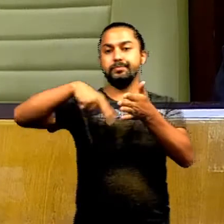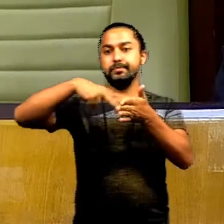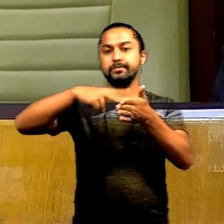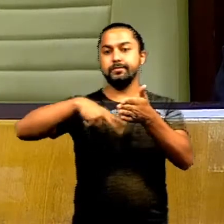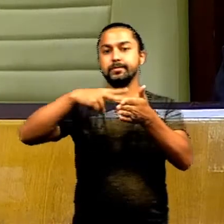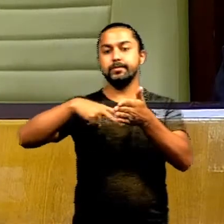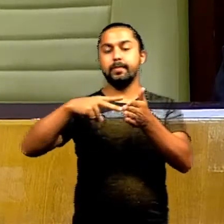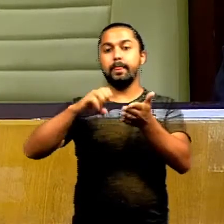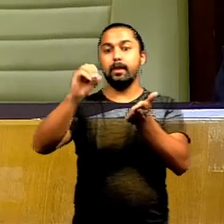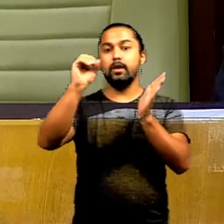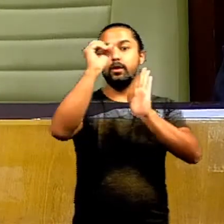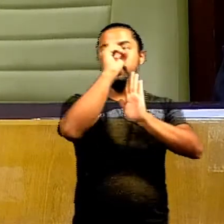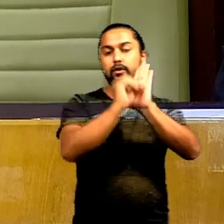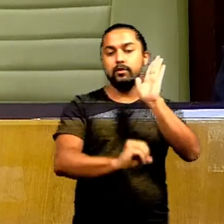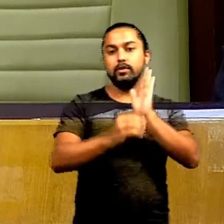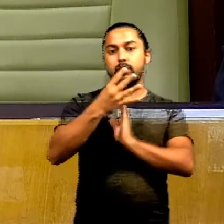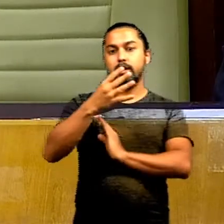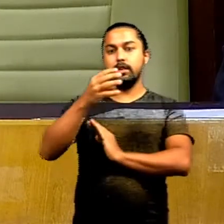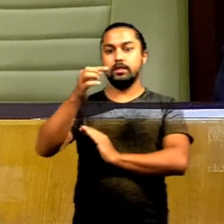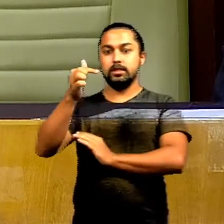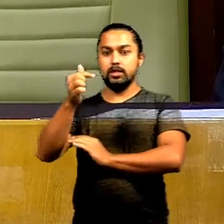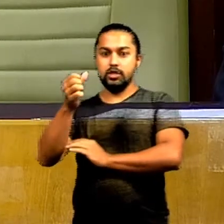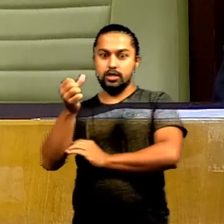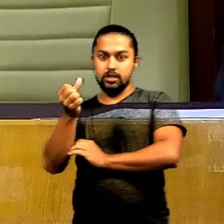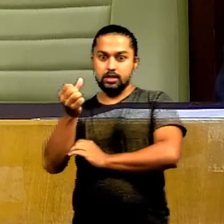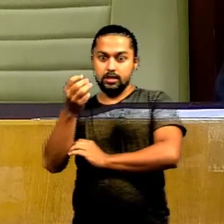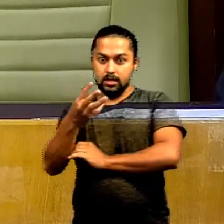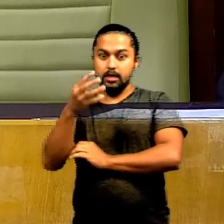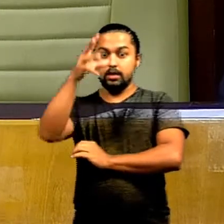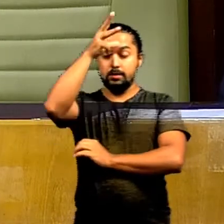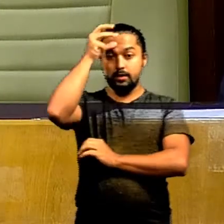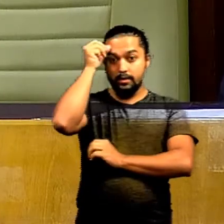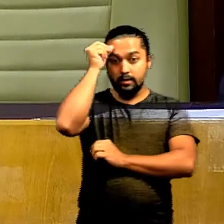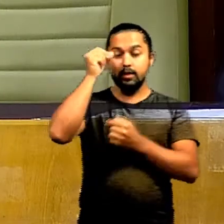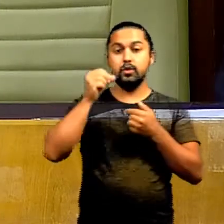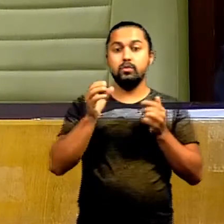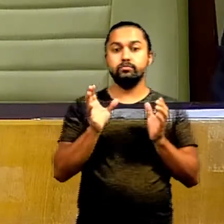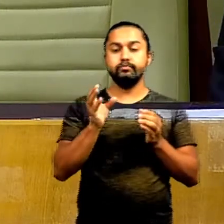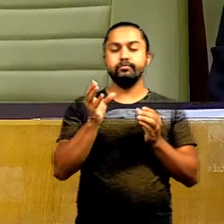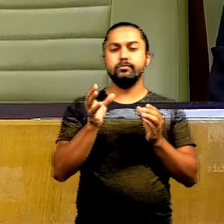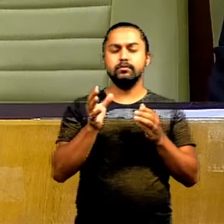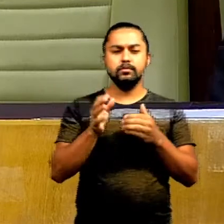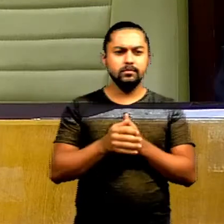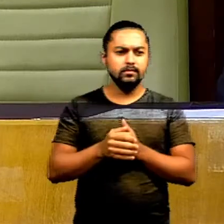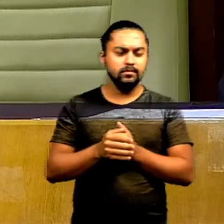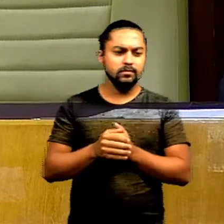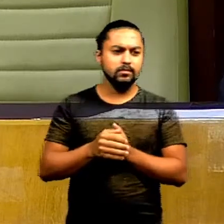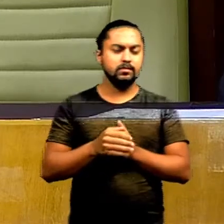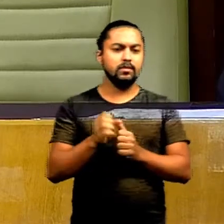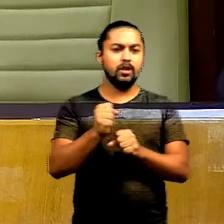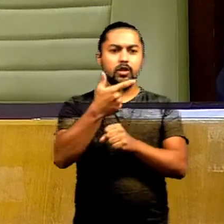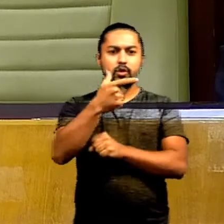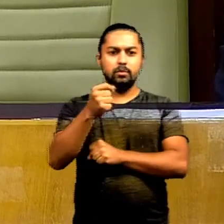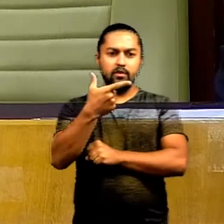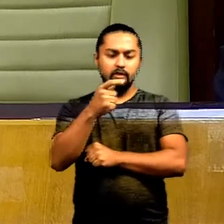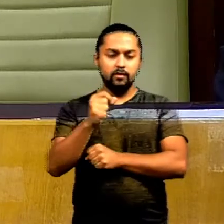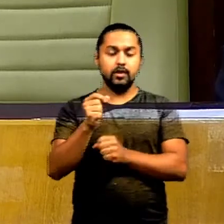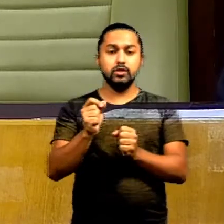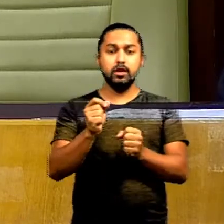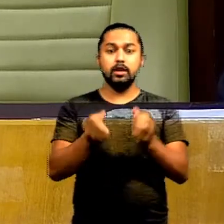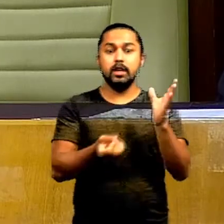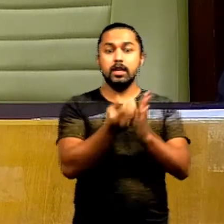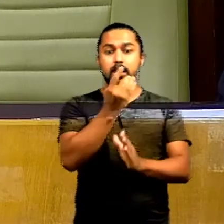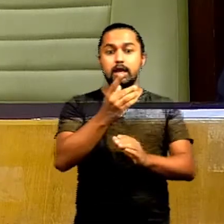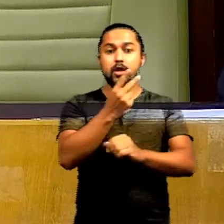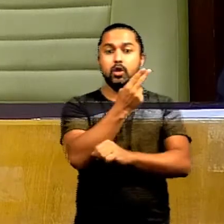documentos. O ofício 47320 do Gabinete do Prefeito encaminha projeto de lei nº 231-2020, cria e denomina